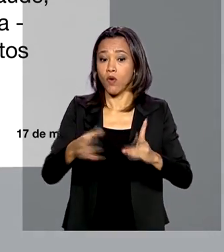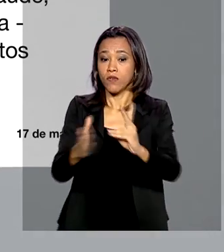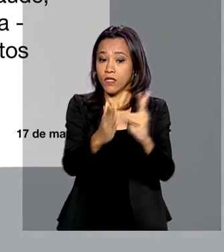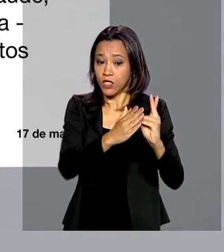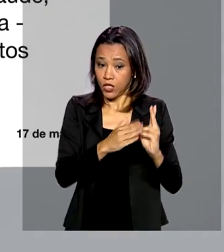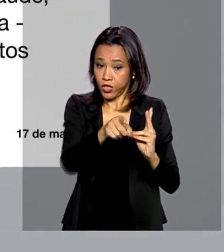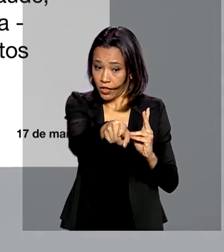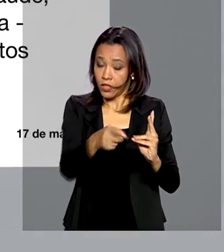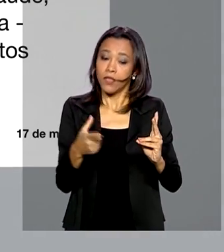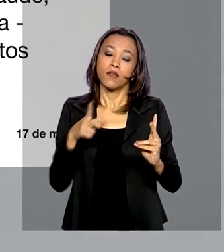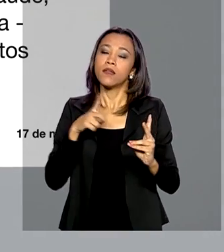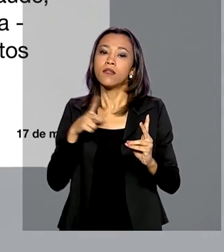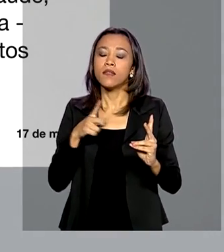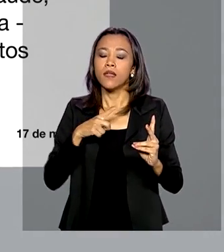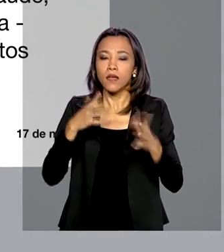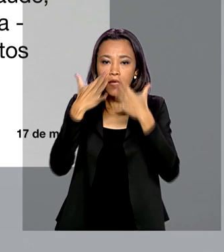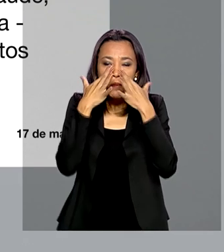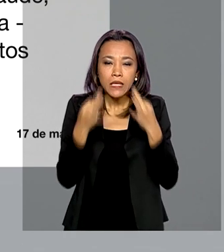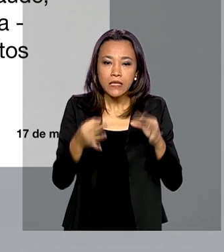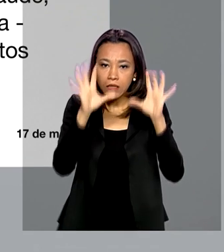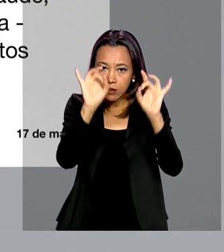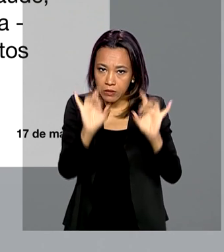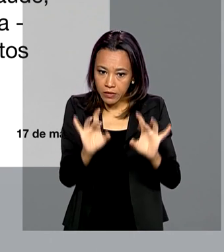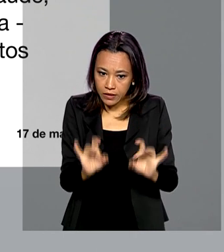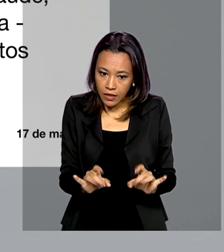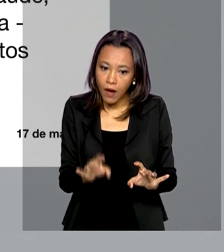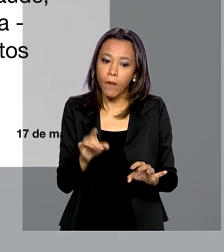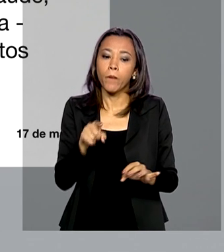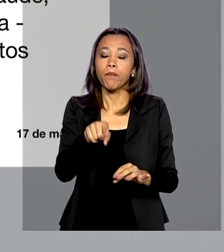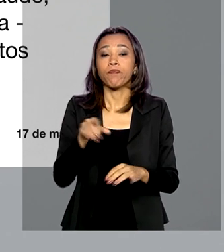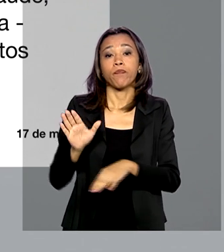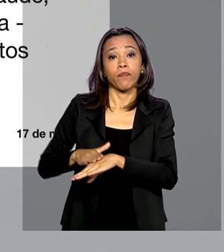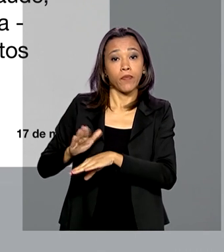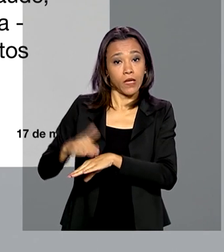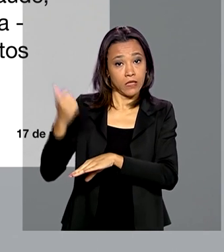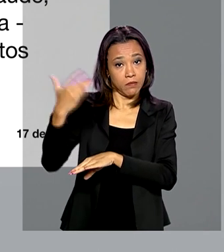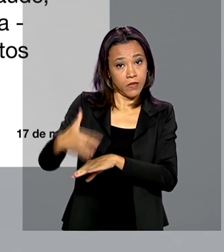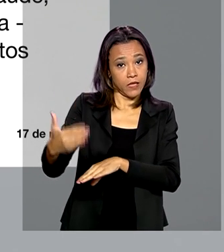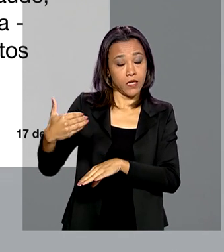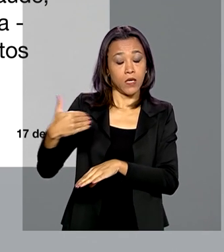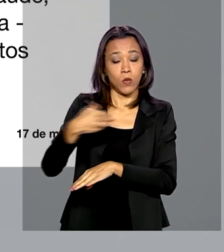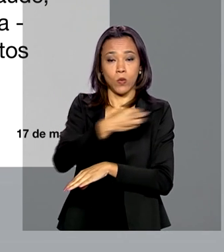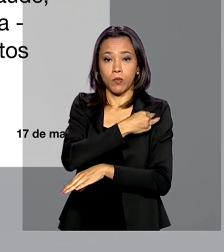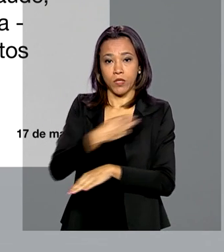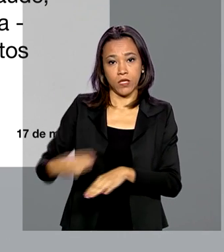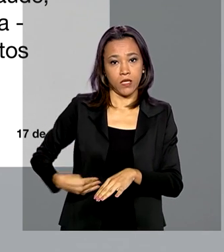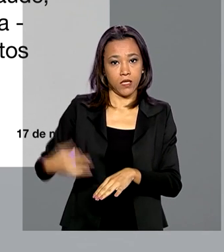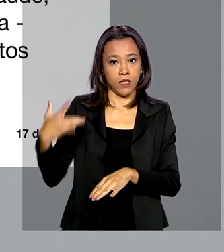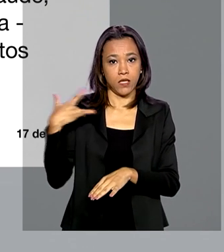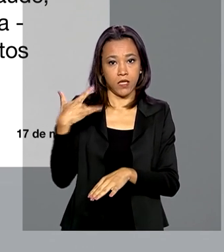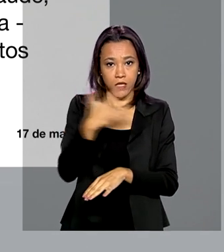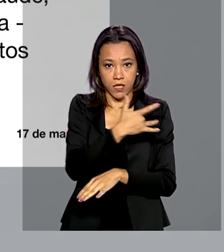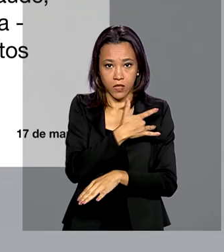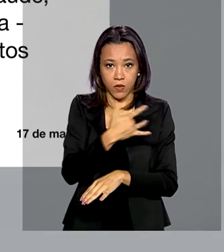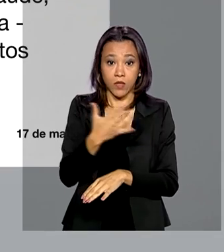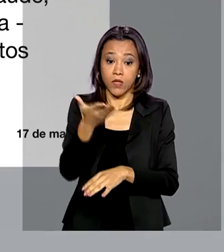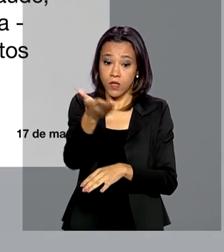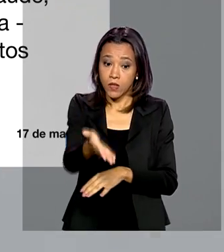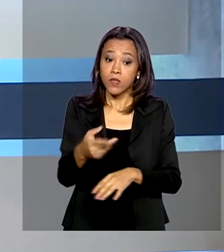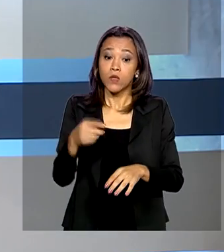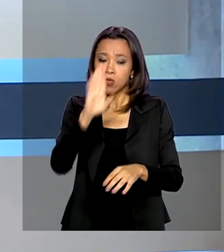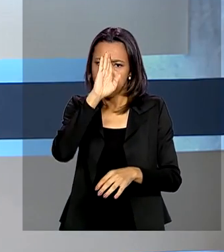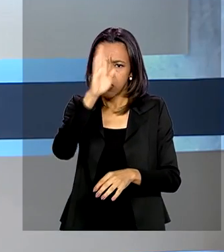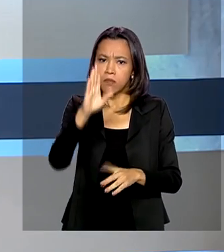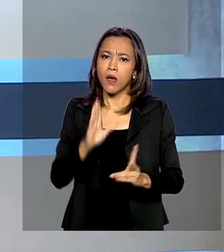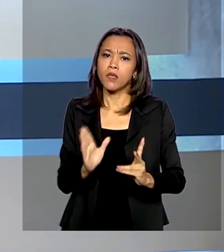epidemiológicos que merecem atenção especial. De acordo com o Ministério da Saúde, os 34 distritos sanitários especiais